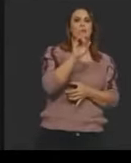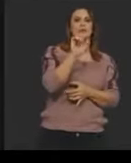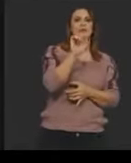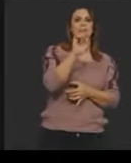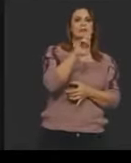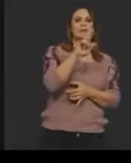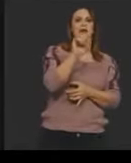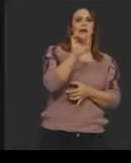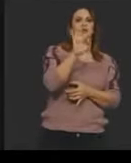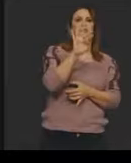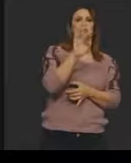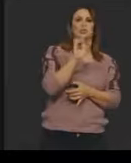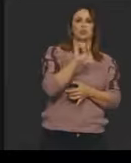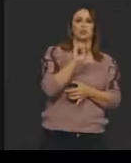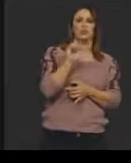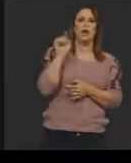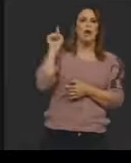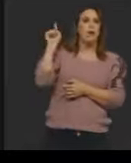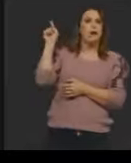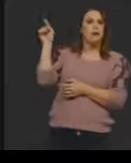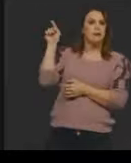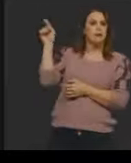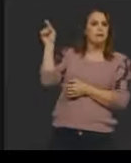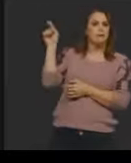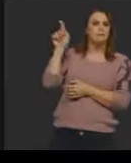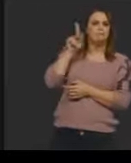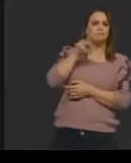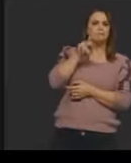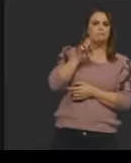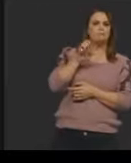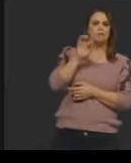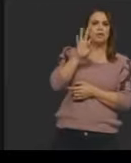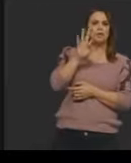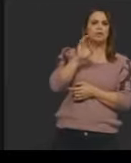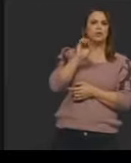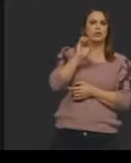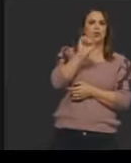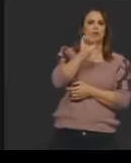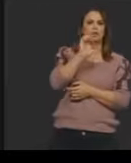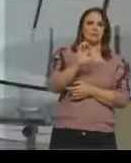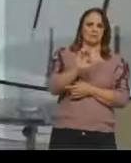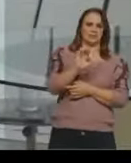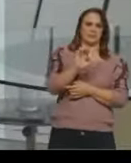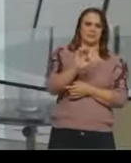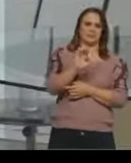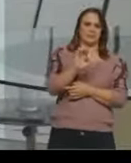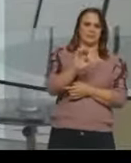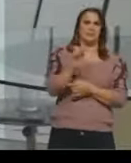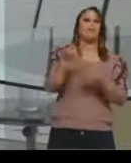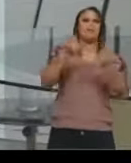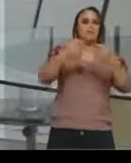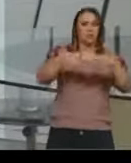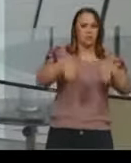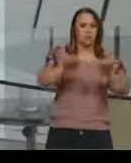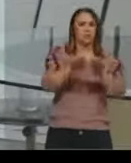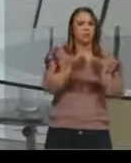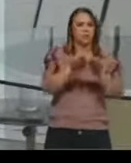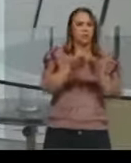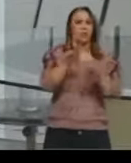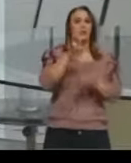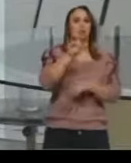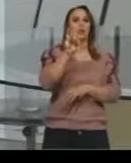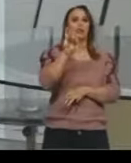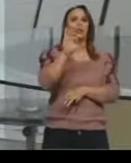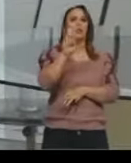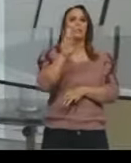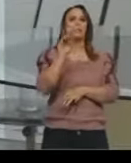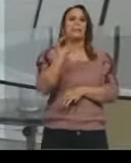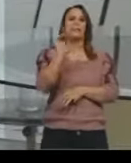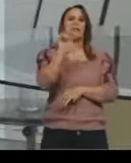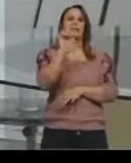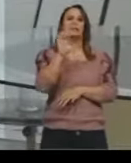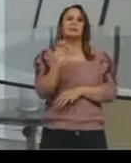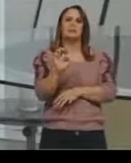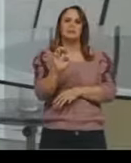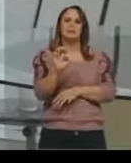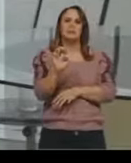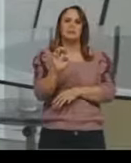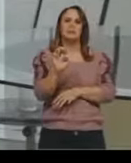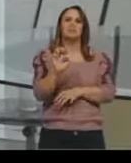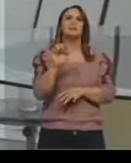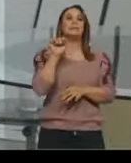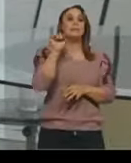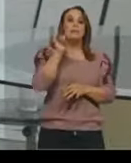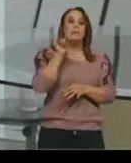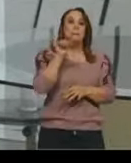Essa pentose, ela pode ser uma ribose, no caso, vai ser formado o RNA, se for uma